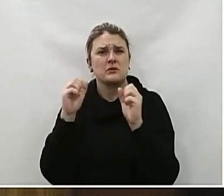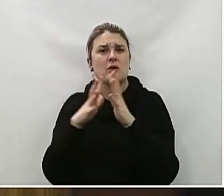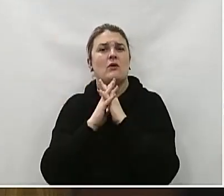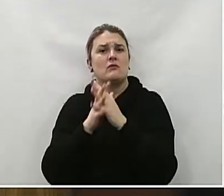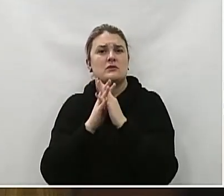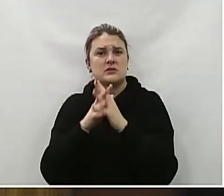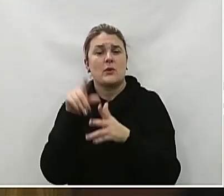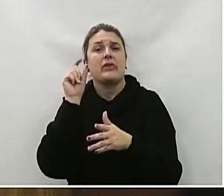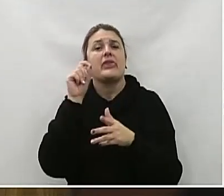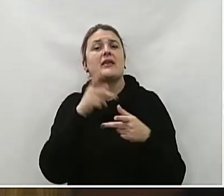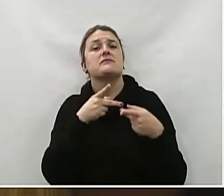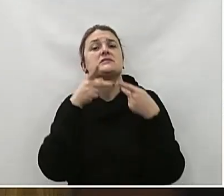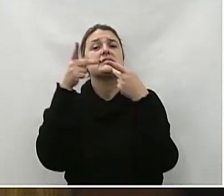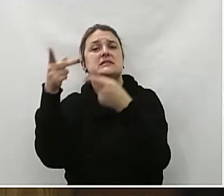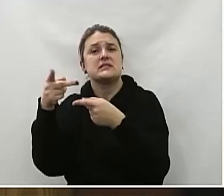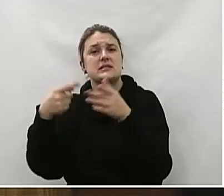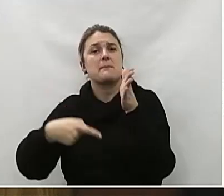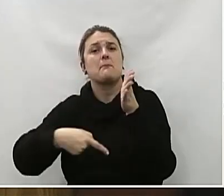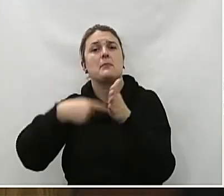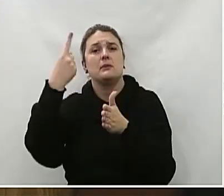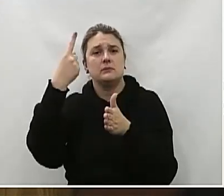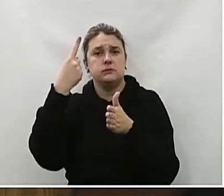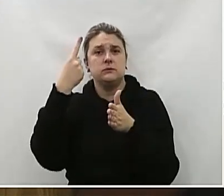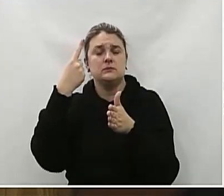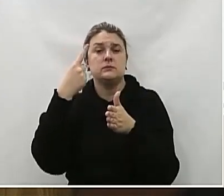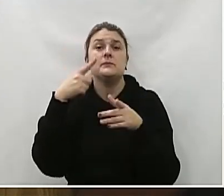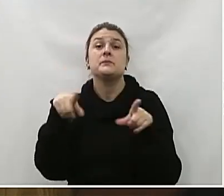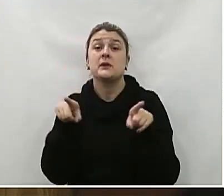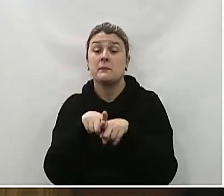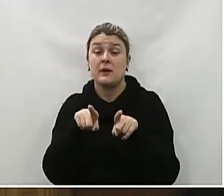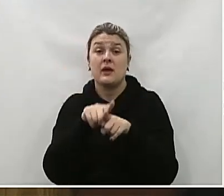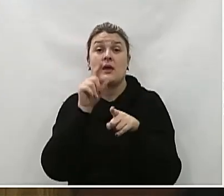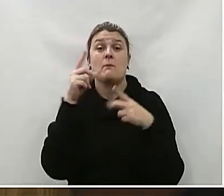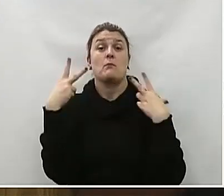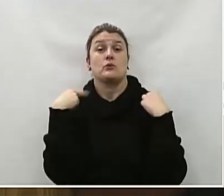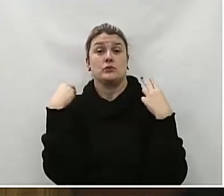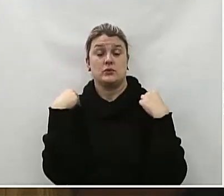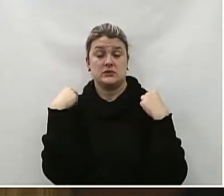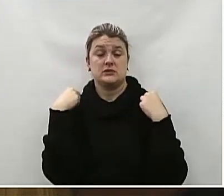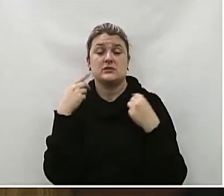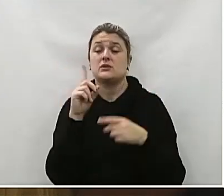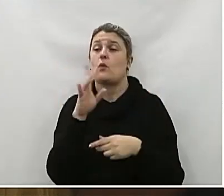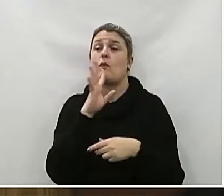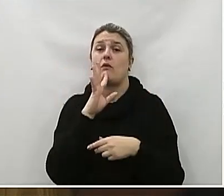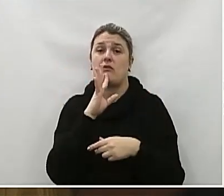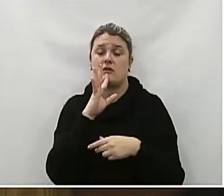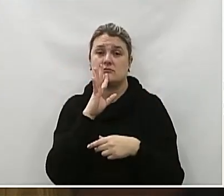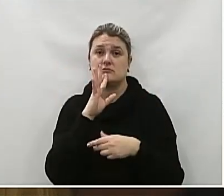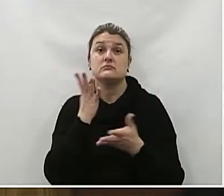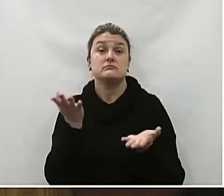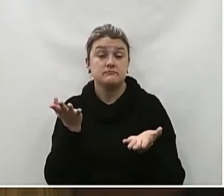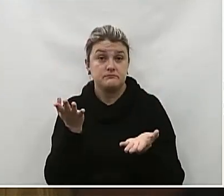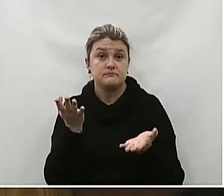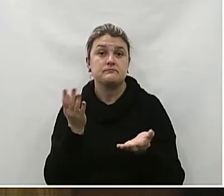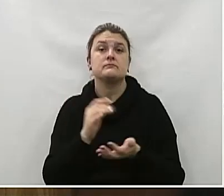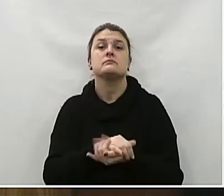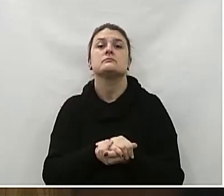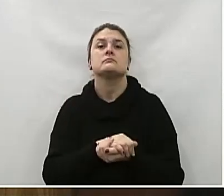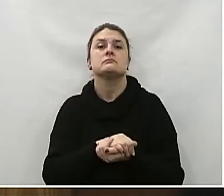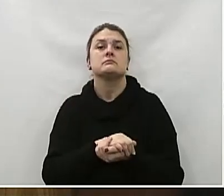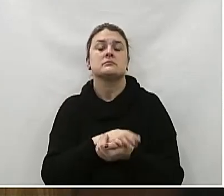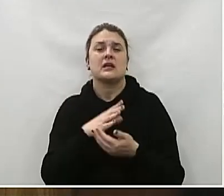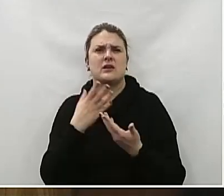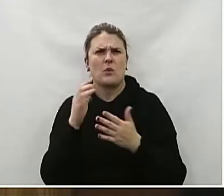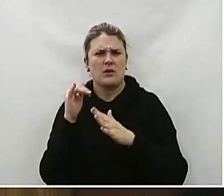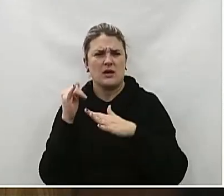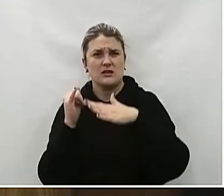Para aqueles que estão visitando o campus pela primeira vez Bem como para os motoristas de trânsito Isso não apenas impacta negativamente